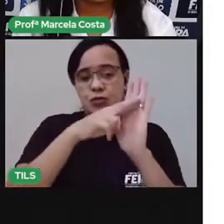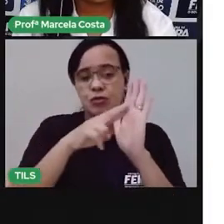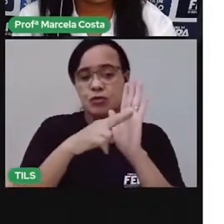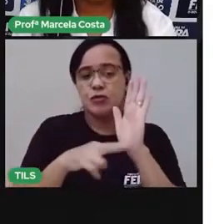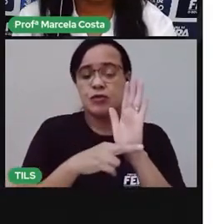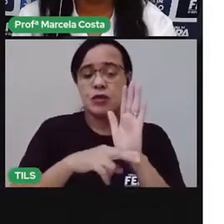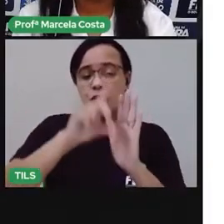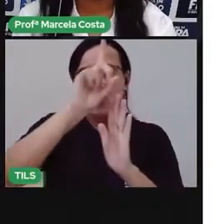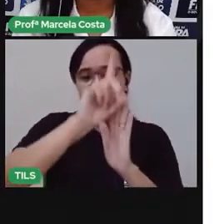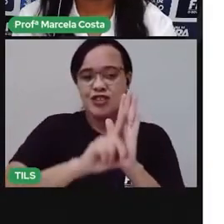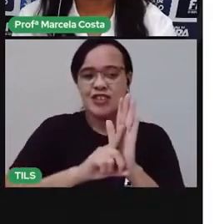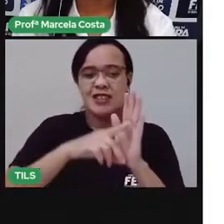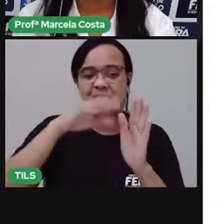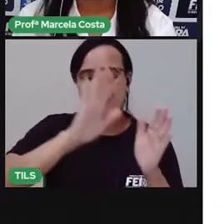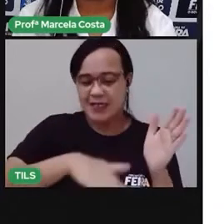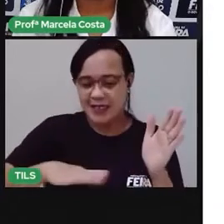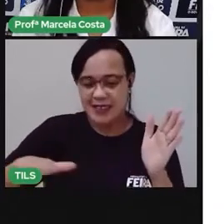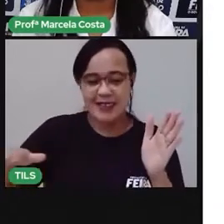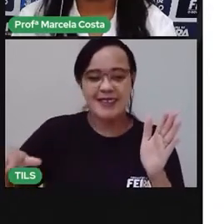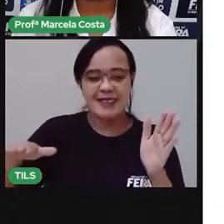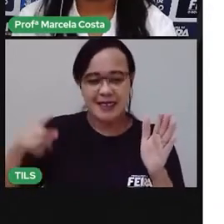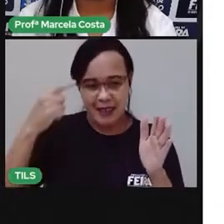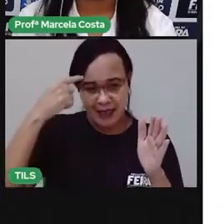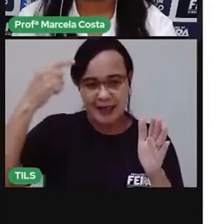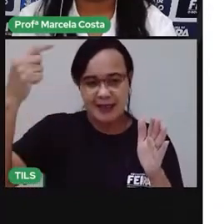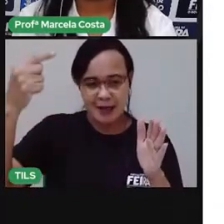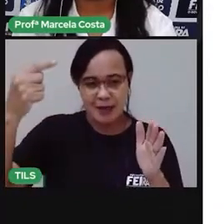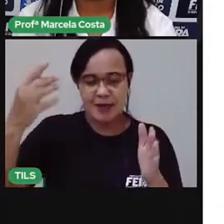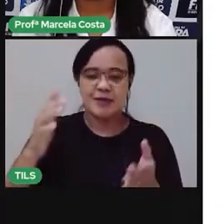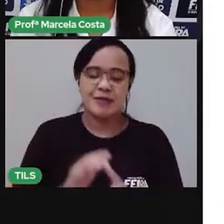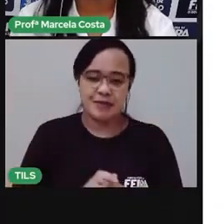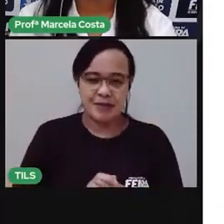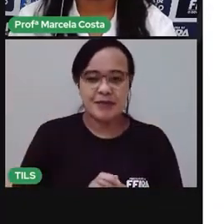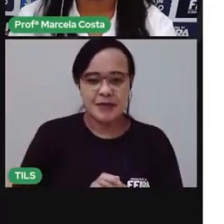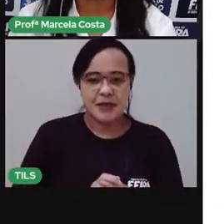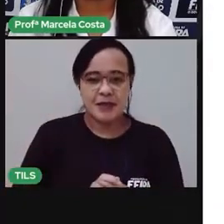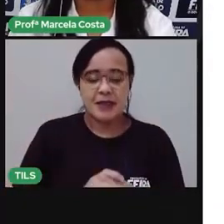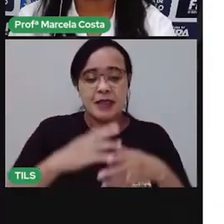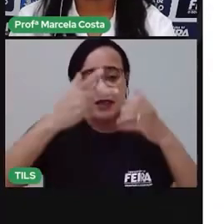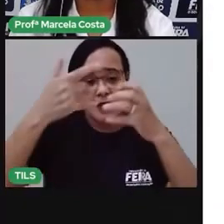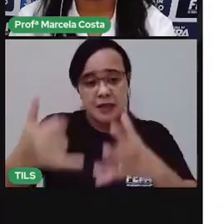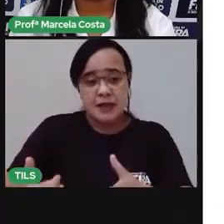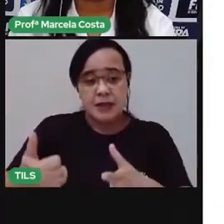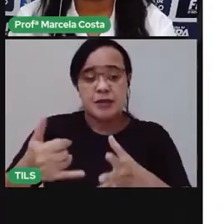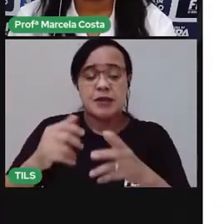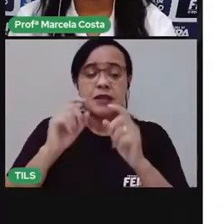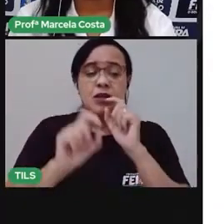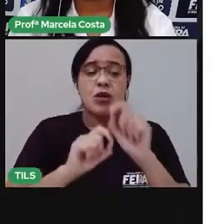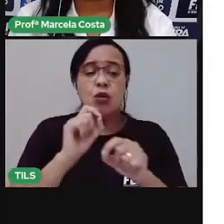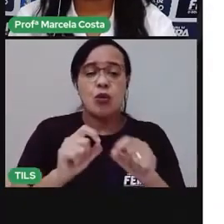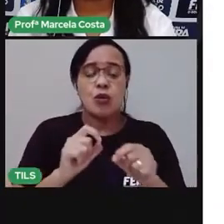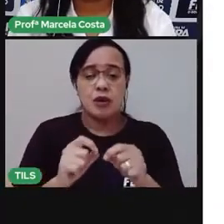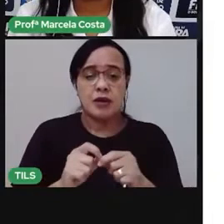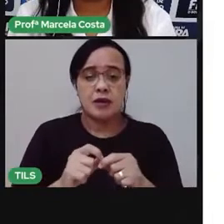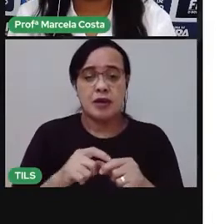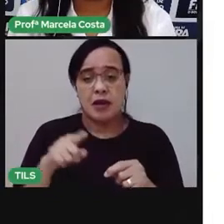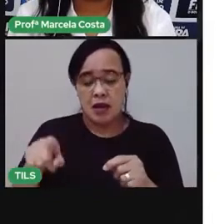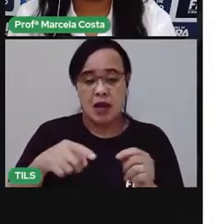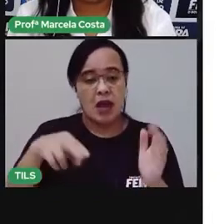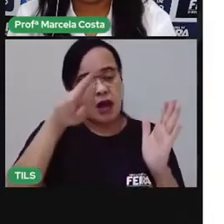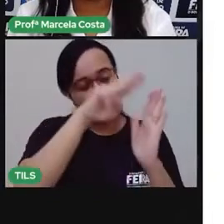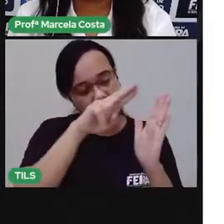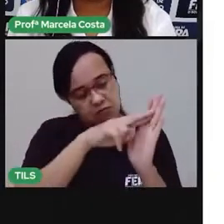declaração dos direitos humanos da criança, tá? Diz assim, os direitos da criança. A declaração